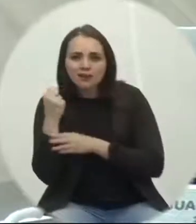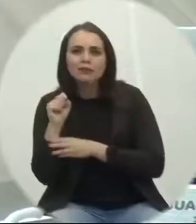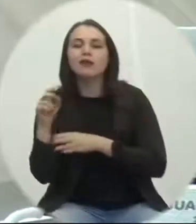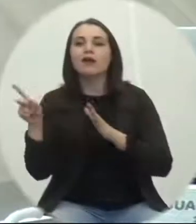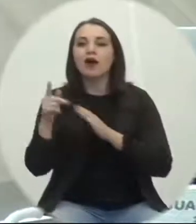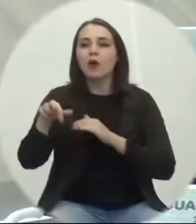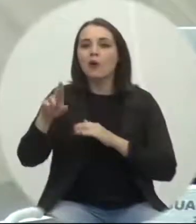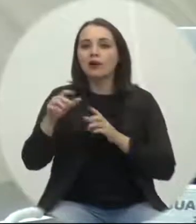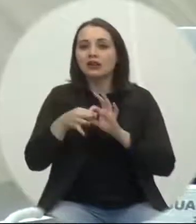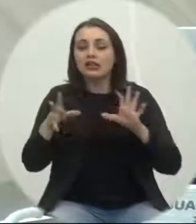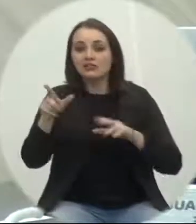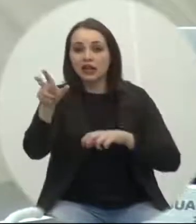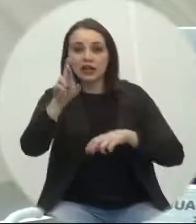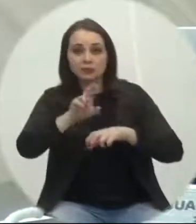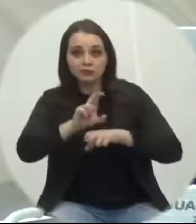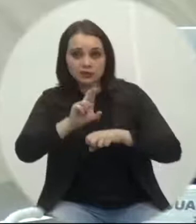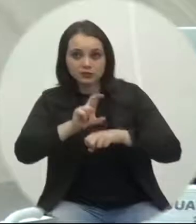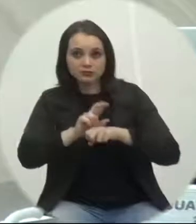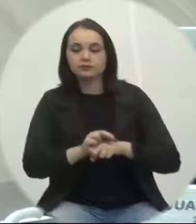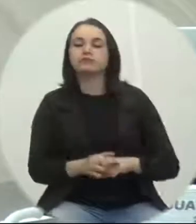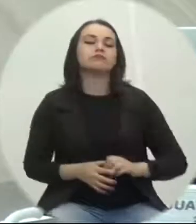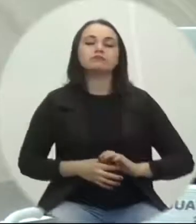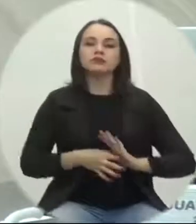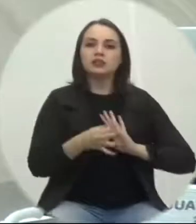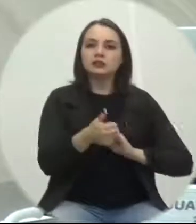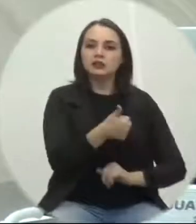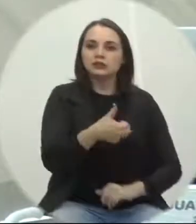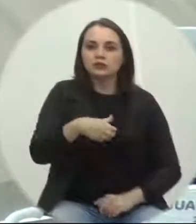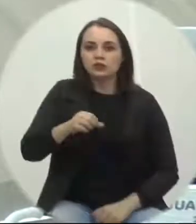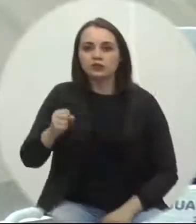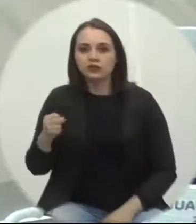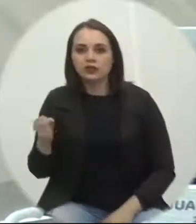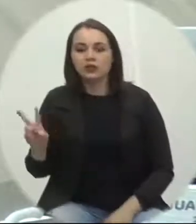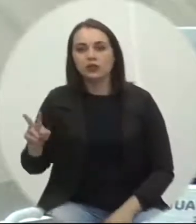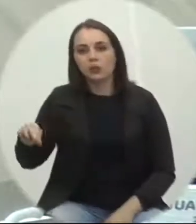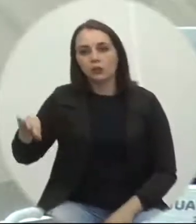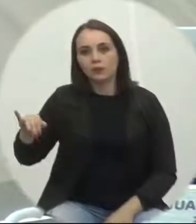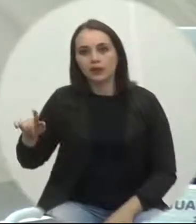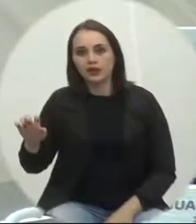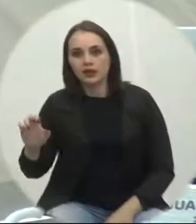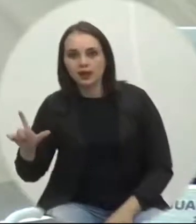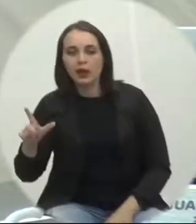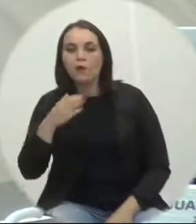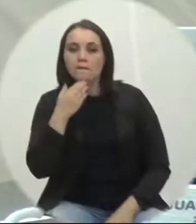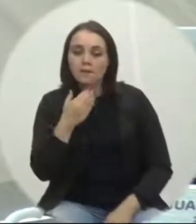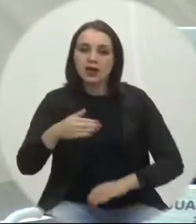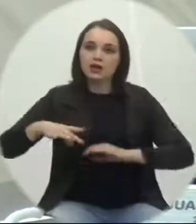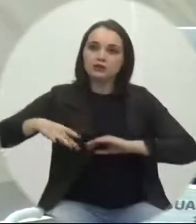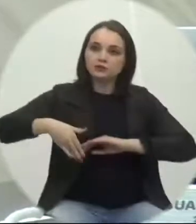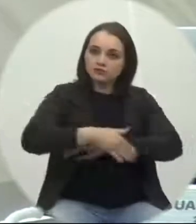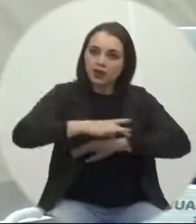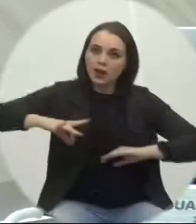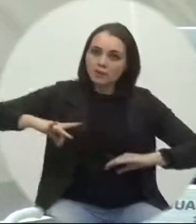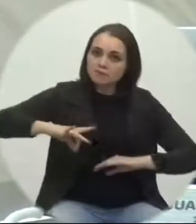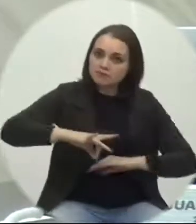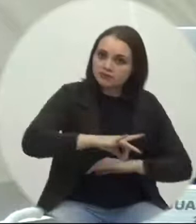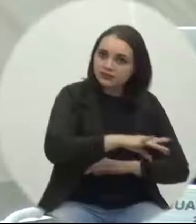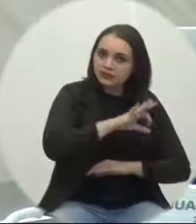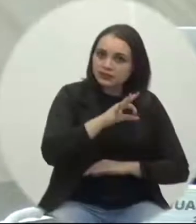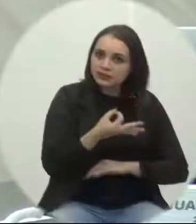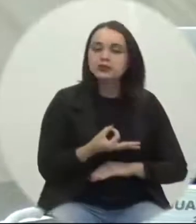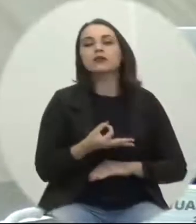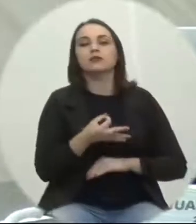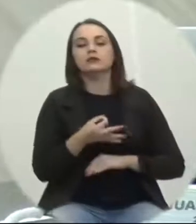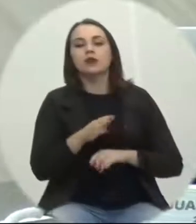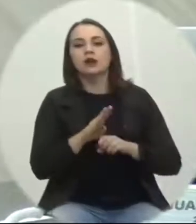198-2021 autor vereador Miguel Pierini pavimentação na rua Írio Bianchini localizada na Vila